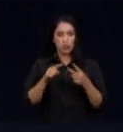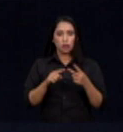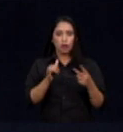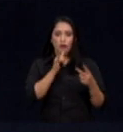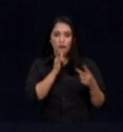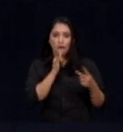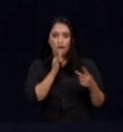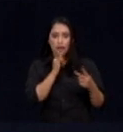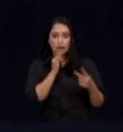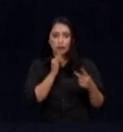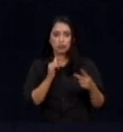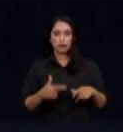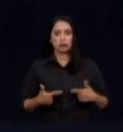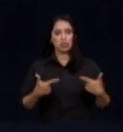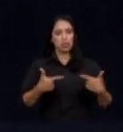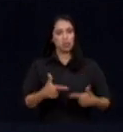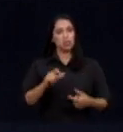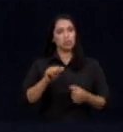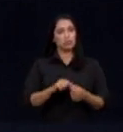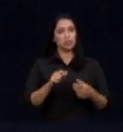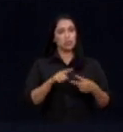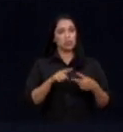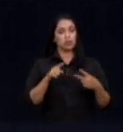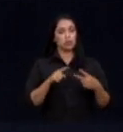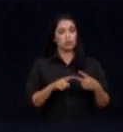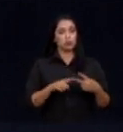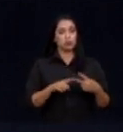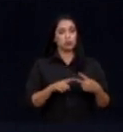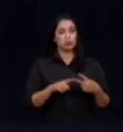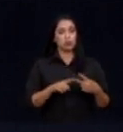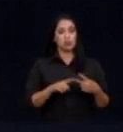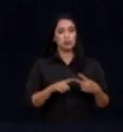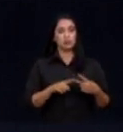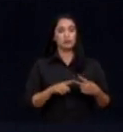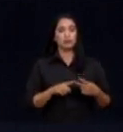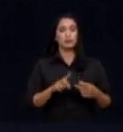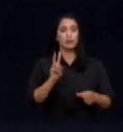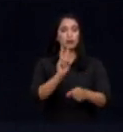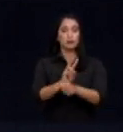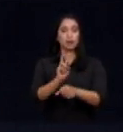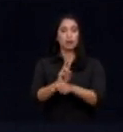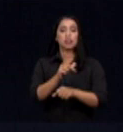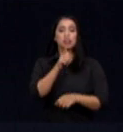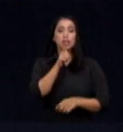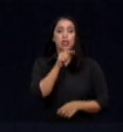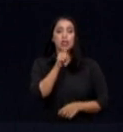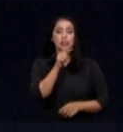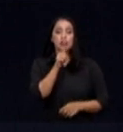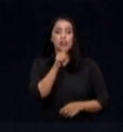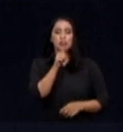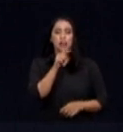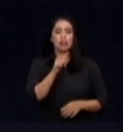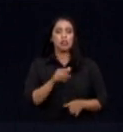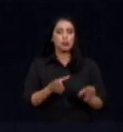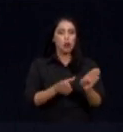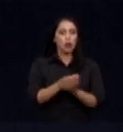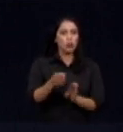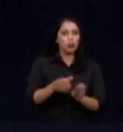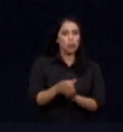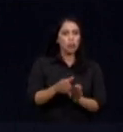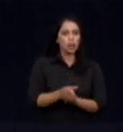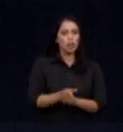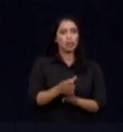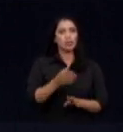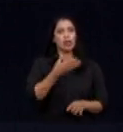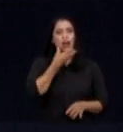concretos de ações positivas, as duas da ProSoja, que é o projeto Guardião das Águas, que ele visa orientar e apoiar o